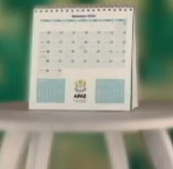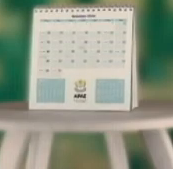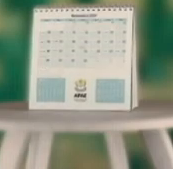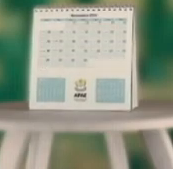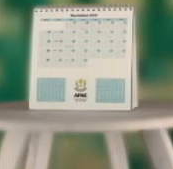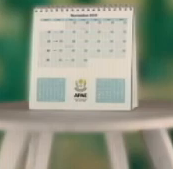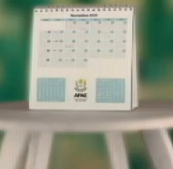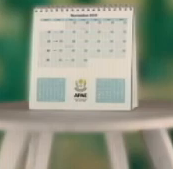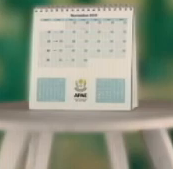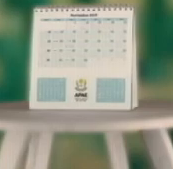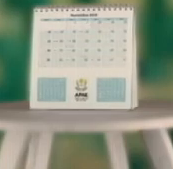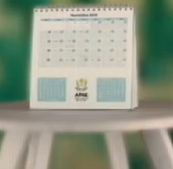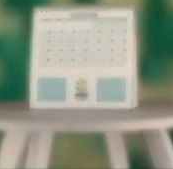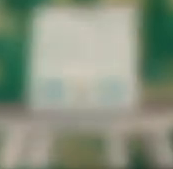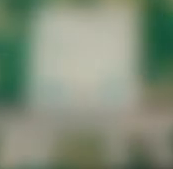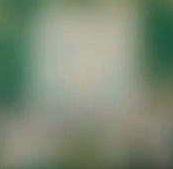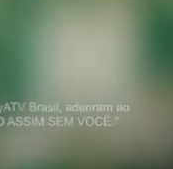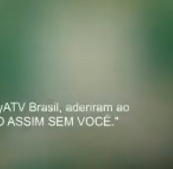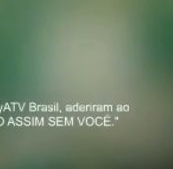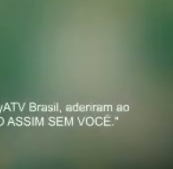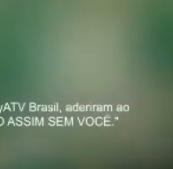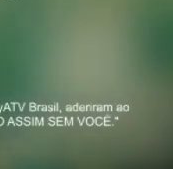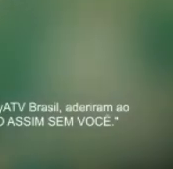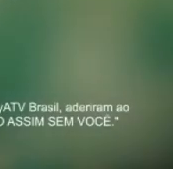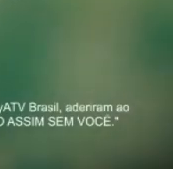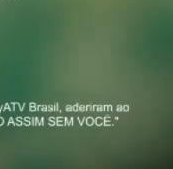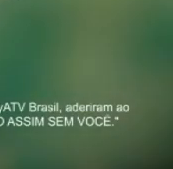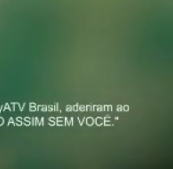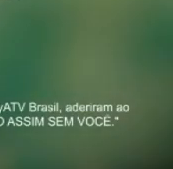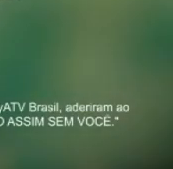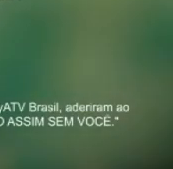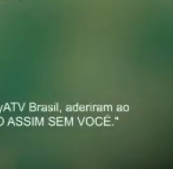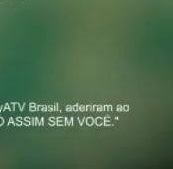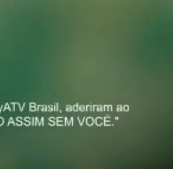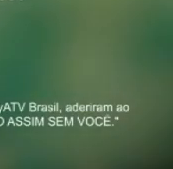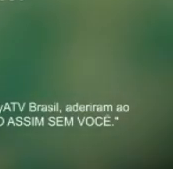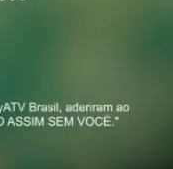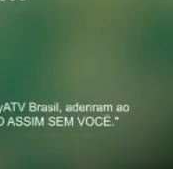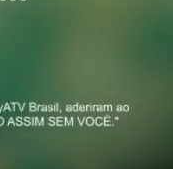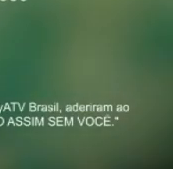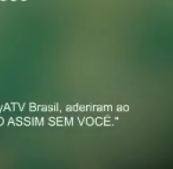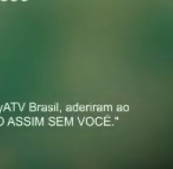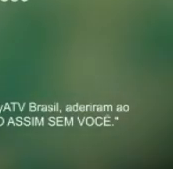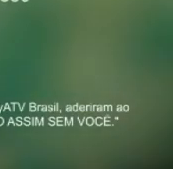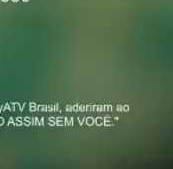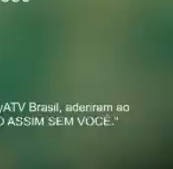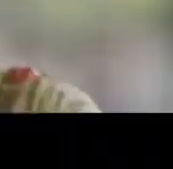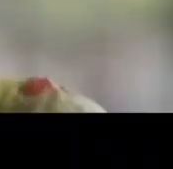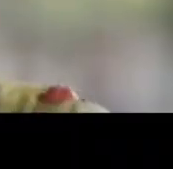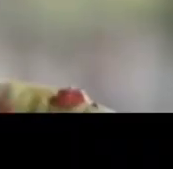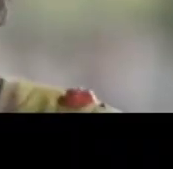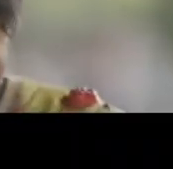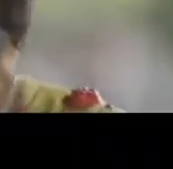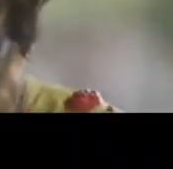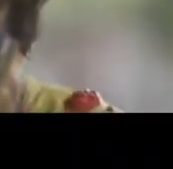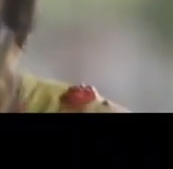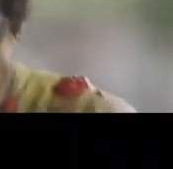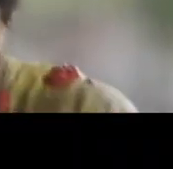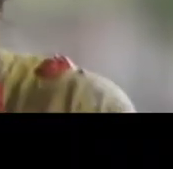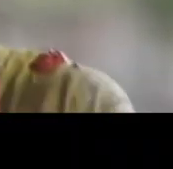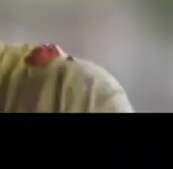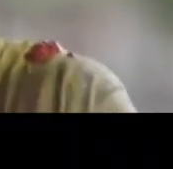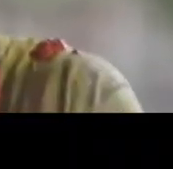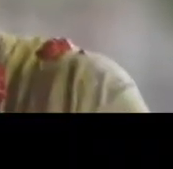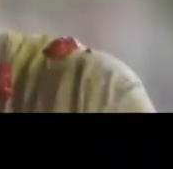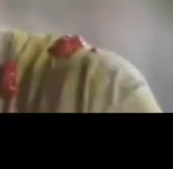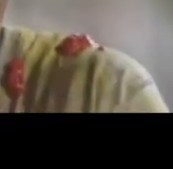horas pra poder te ver Mas o relanjo tá de mal comigo Quando nasceu,